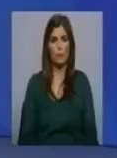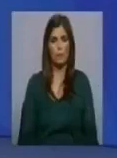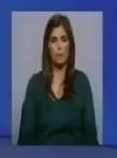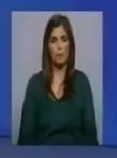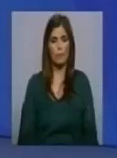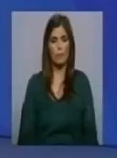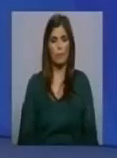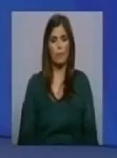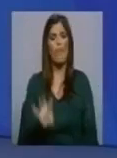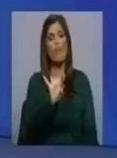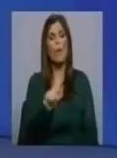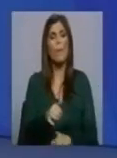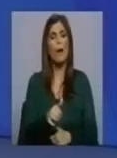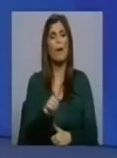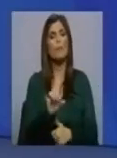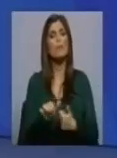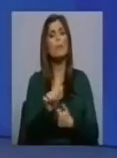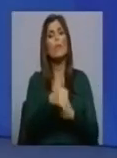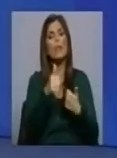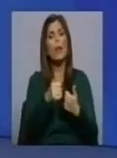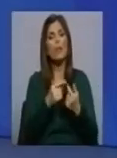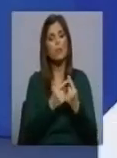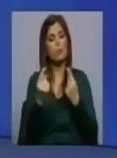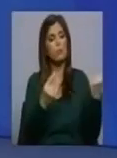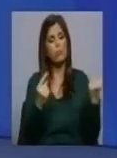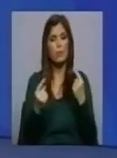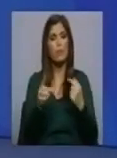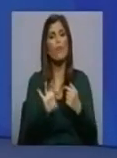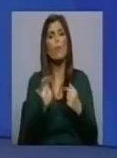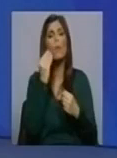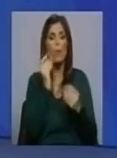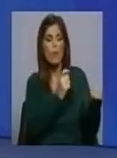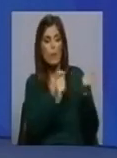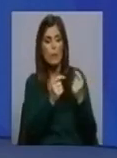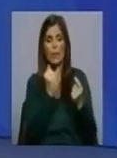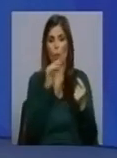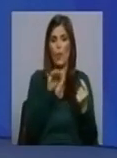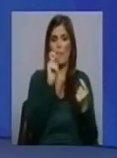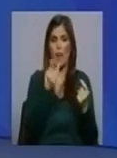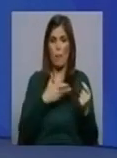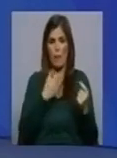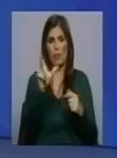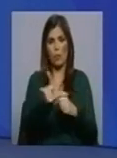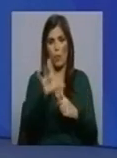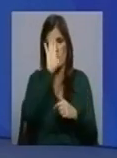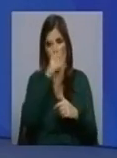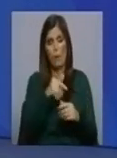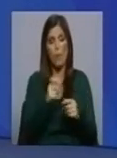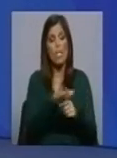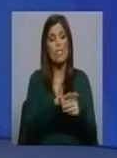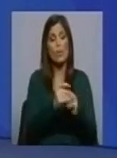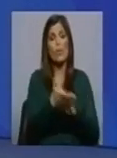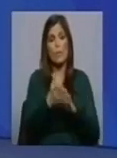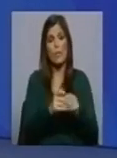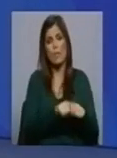A melhor fórmula de desconfinamento esteve a ser debatida no Infarmed em Lisboa. Já sabe que o estado de emergência não vai ser prolongado para lá das